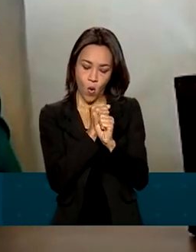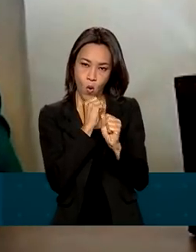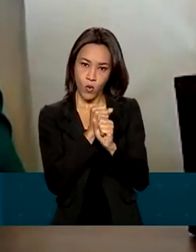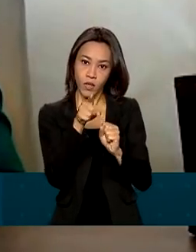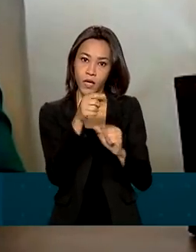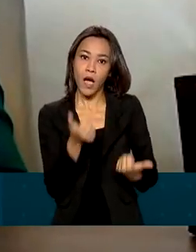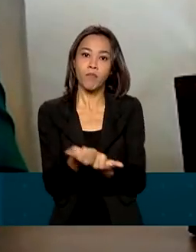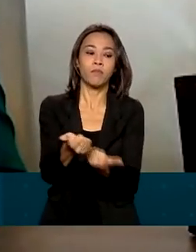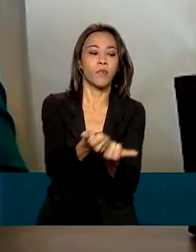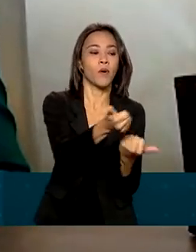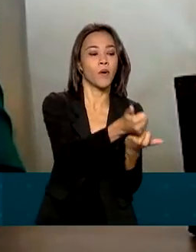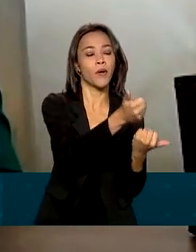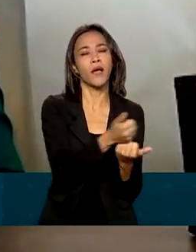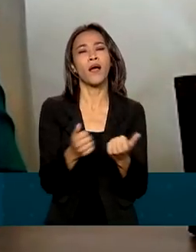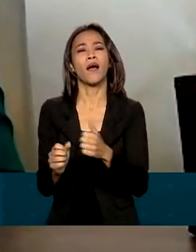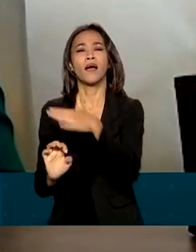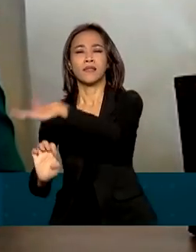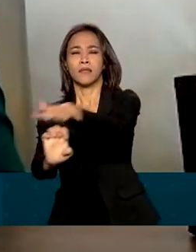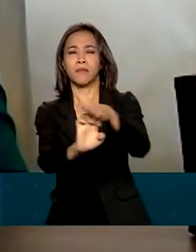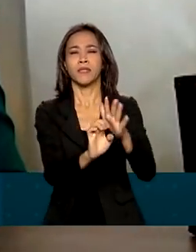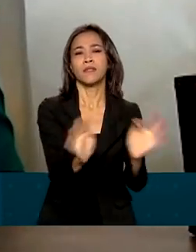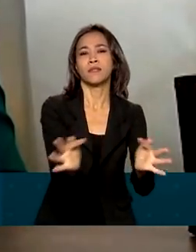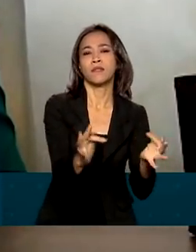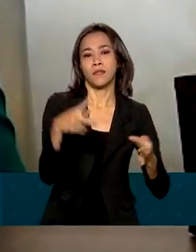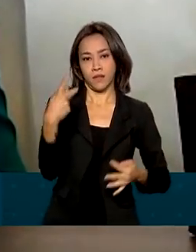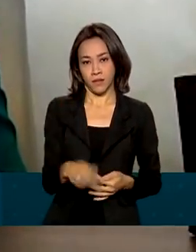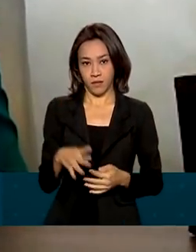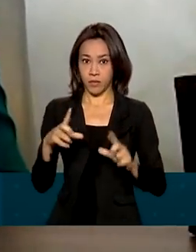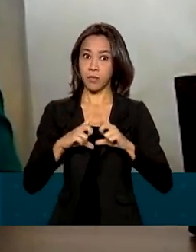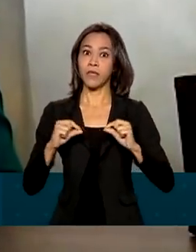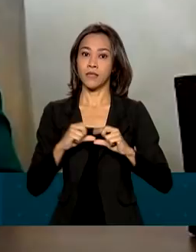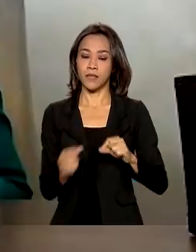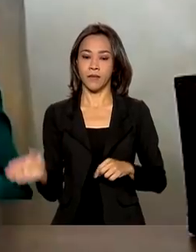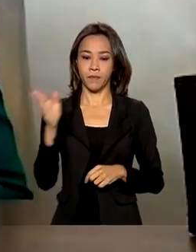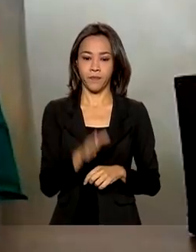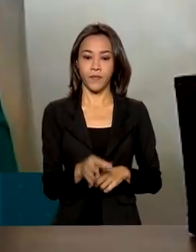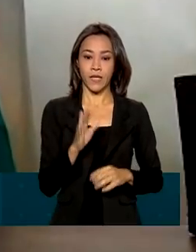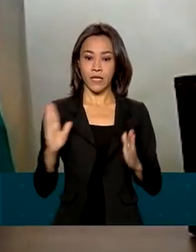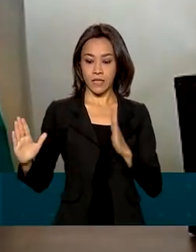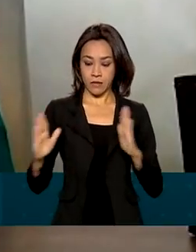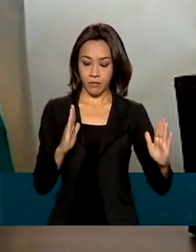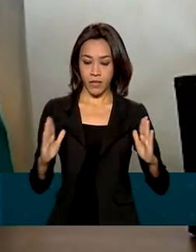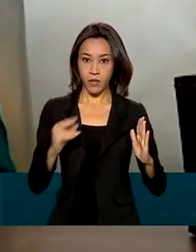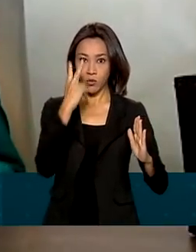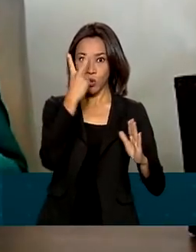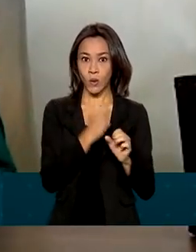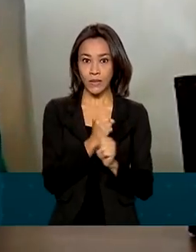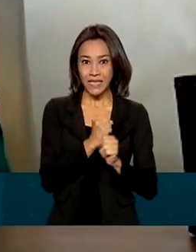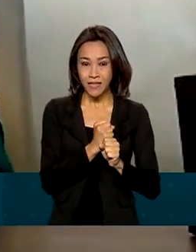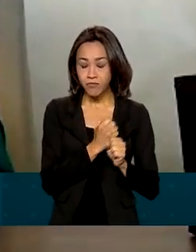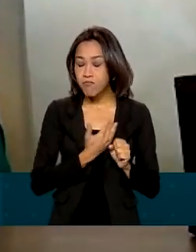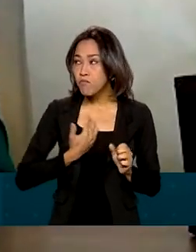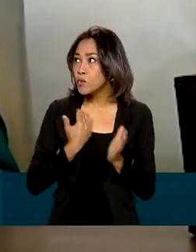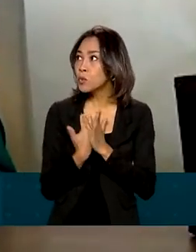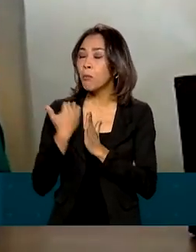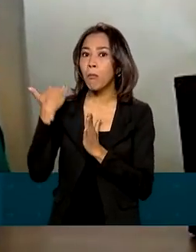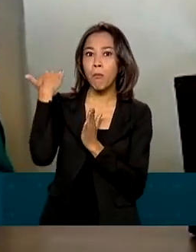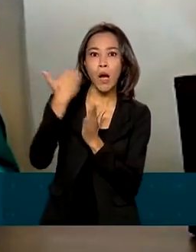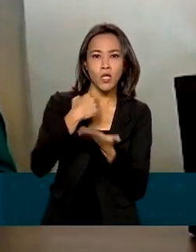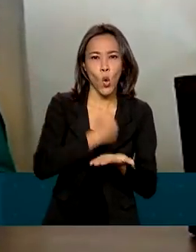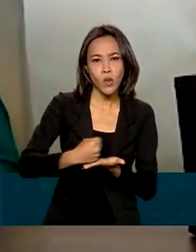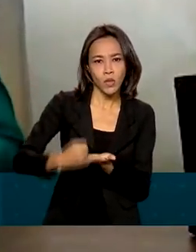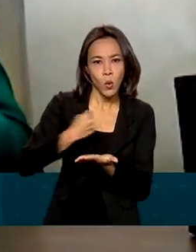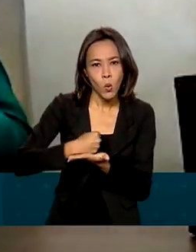pequenas e médias empresas em Brasília. Nesses dois anos foi o período que mais a gente contratou, que mais a nossa